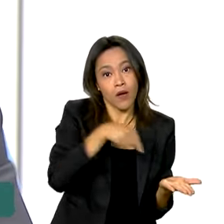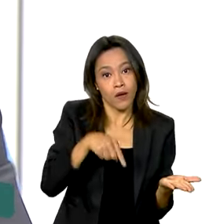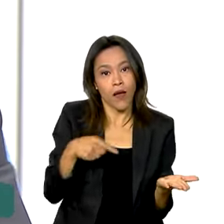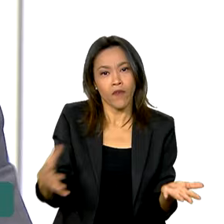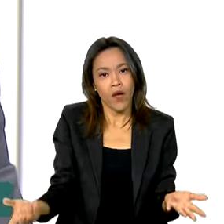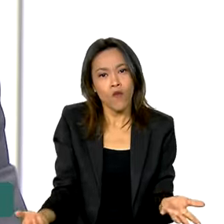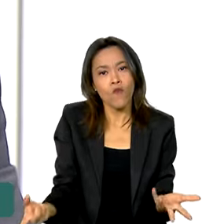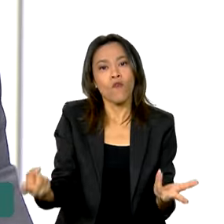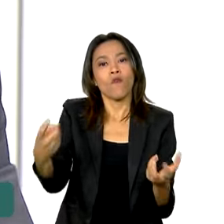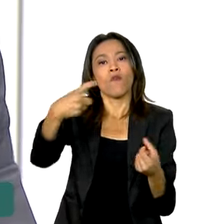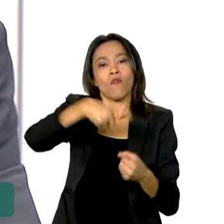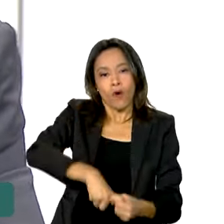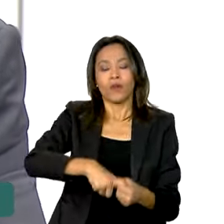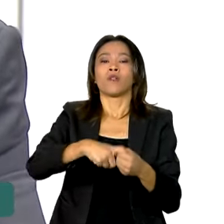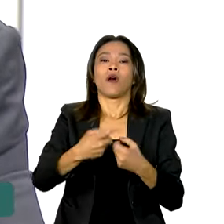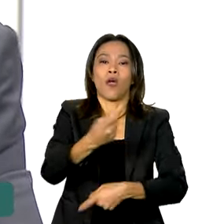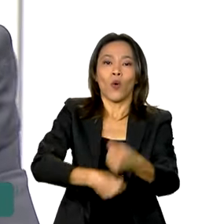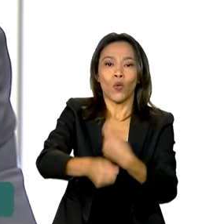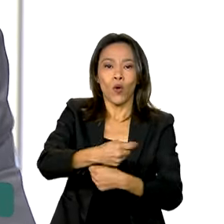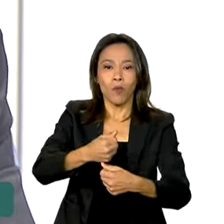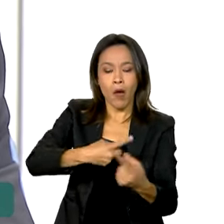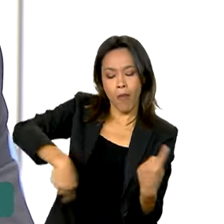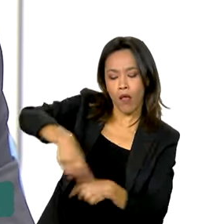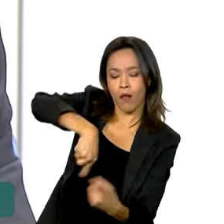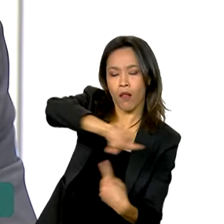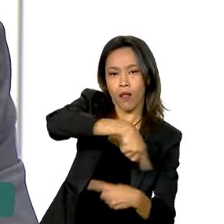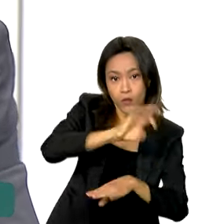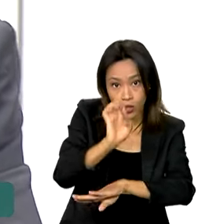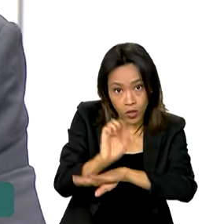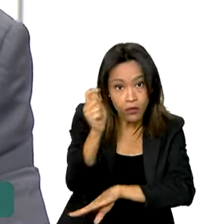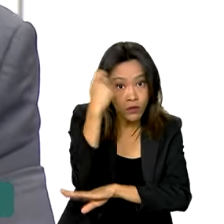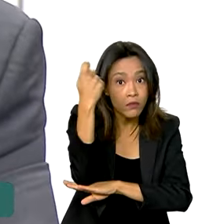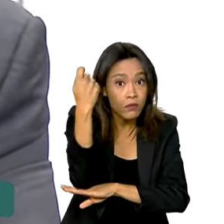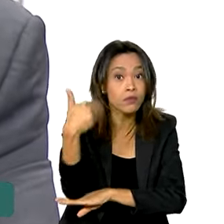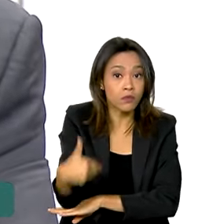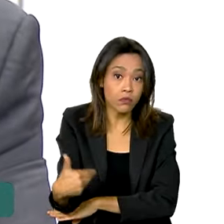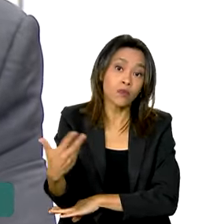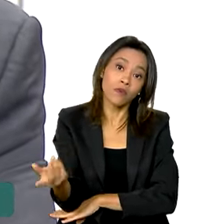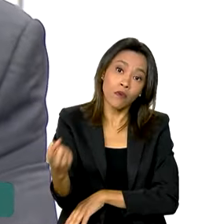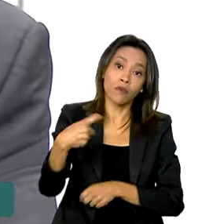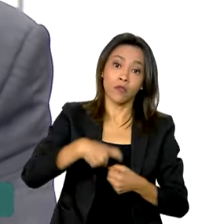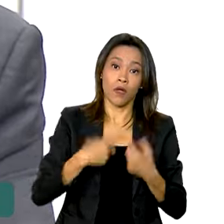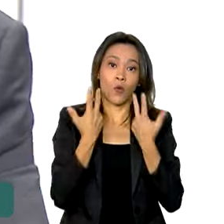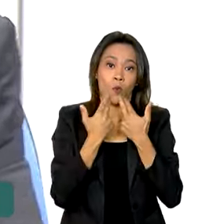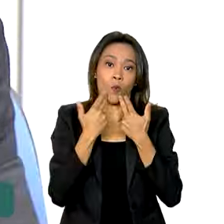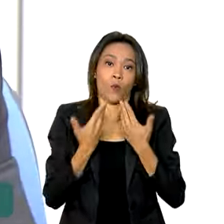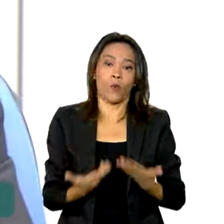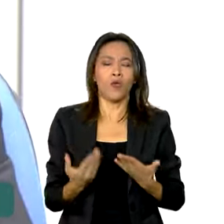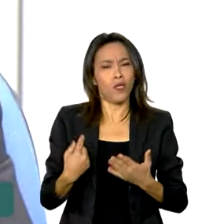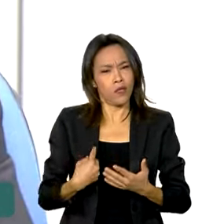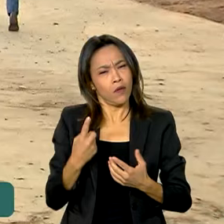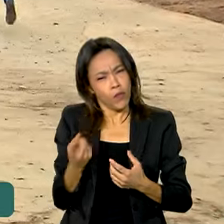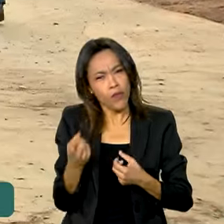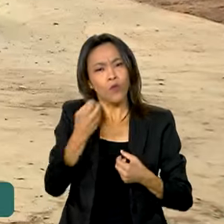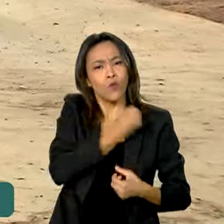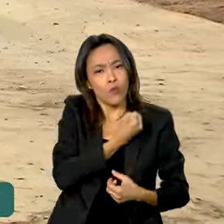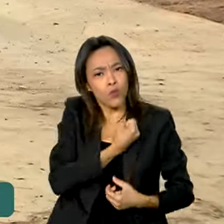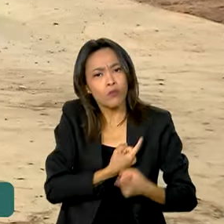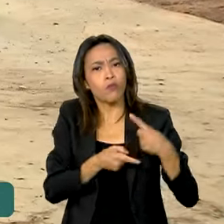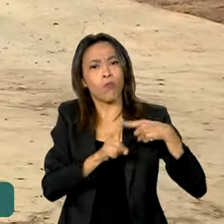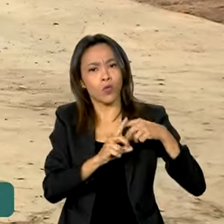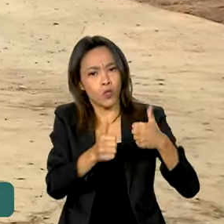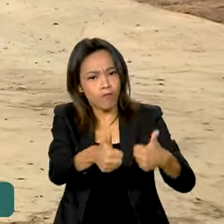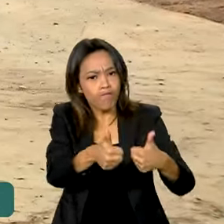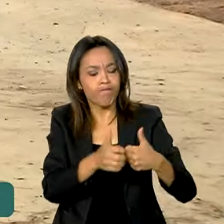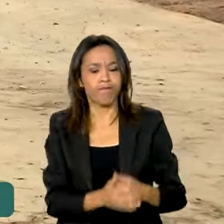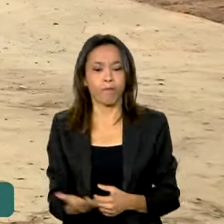é economia voltar a girar no estado e voltarmos a ter números positivos o aumento